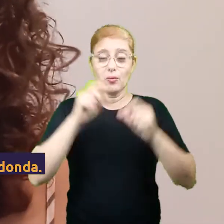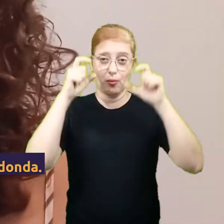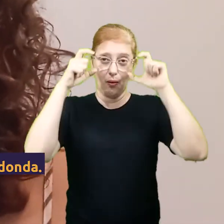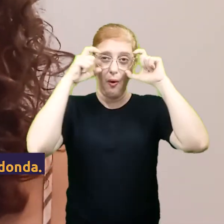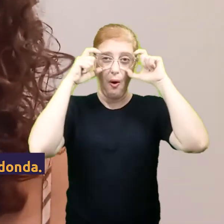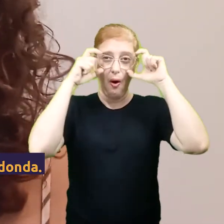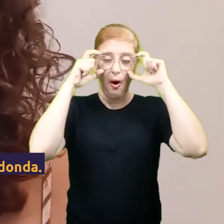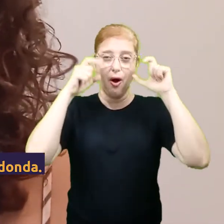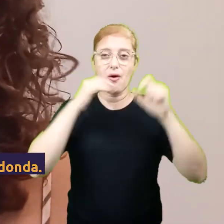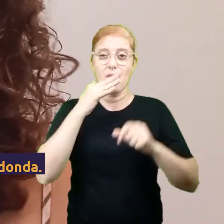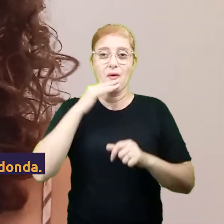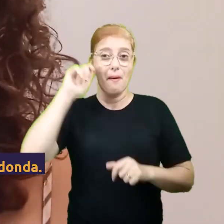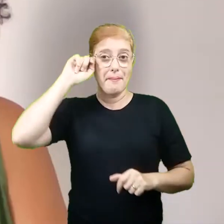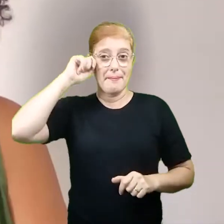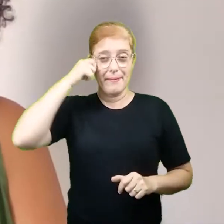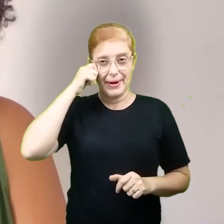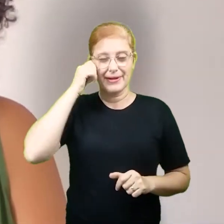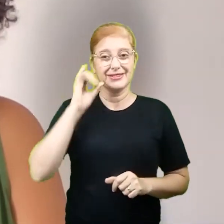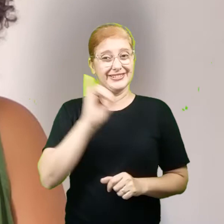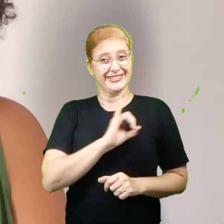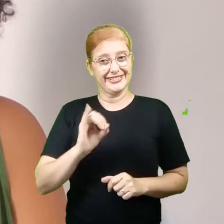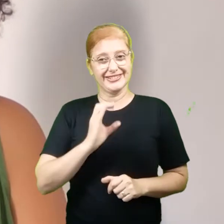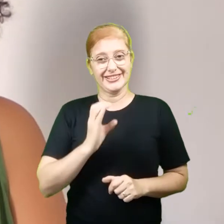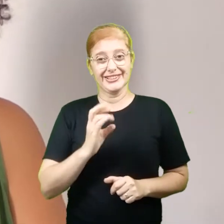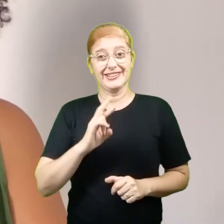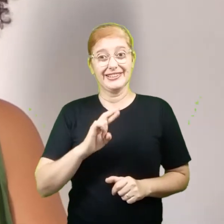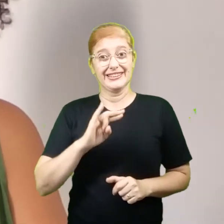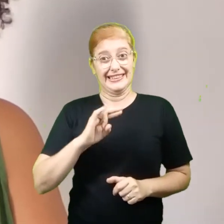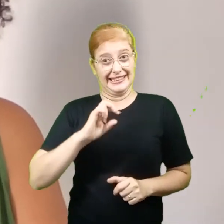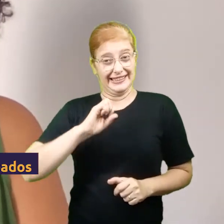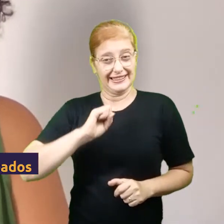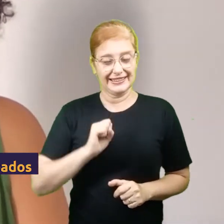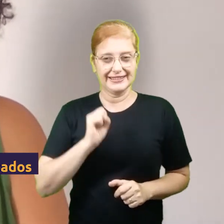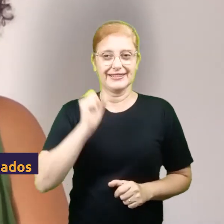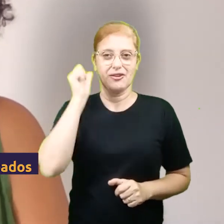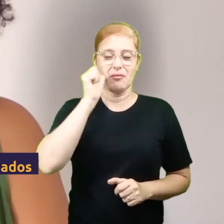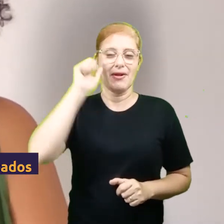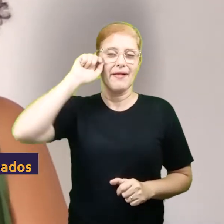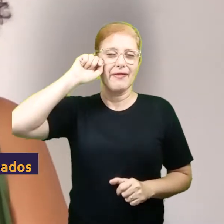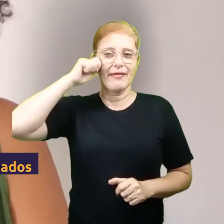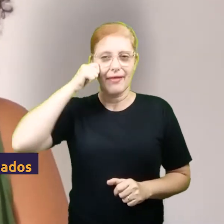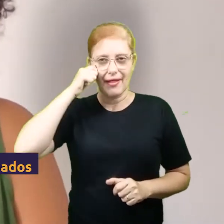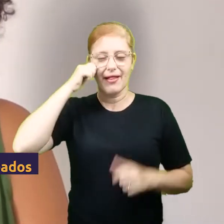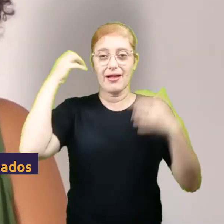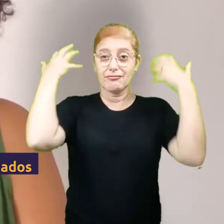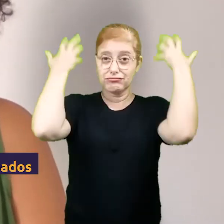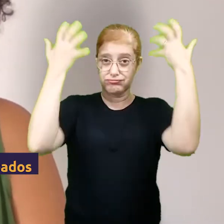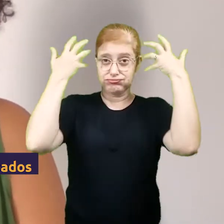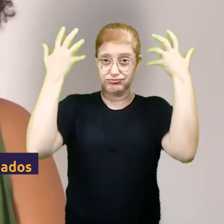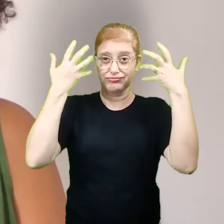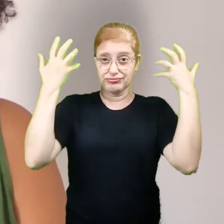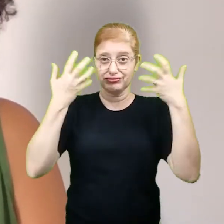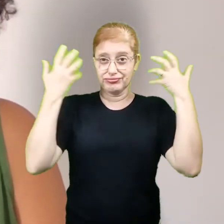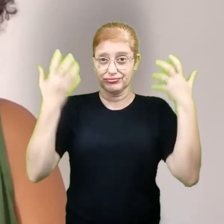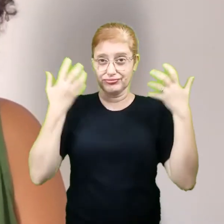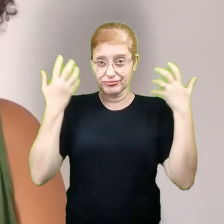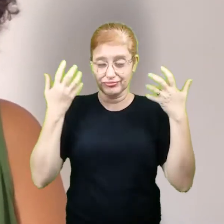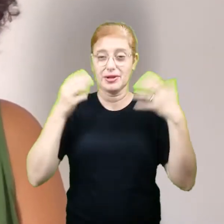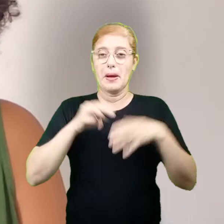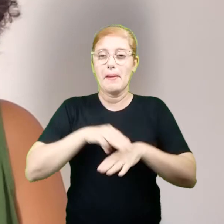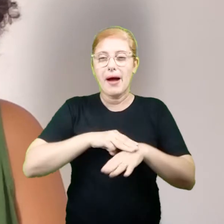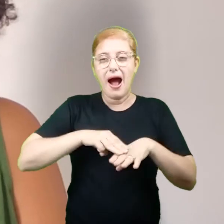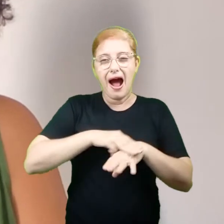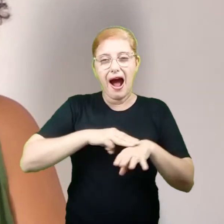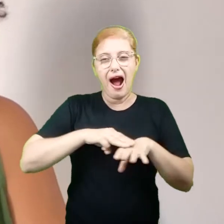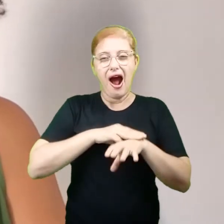um óculos com armação preta e redonda. Oi, eu sou Cris Lima, sou uma mulher negra de cabelos cacheados, castanhos